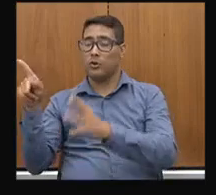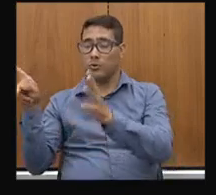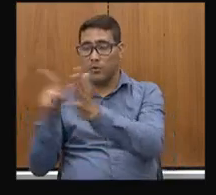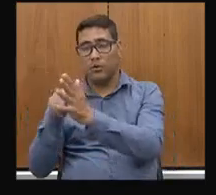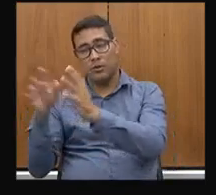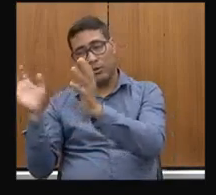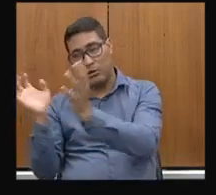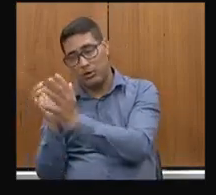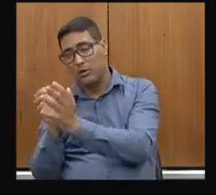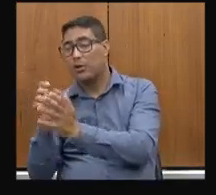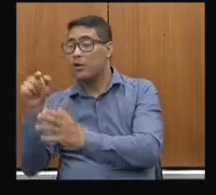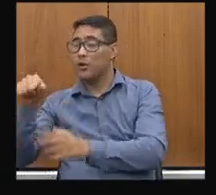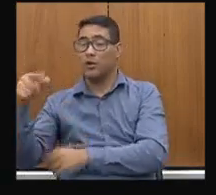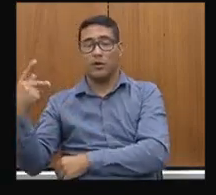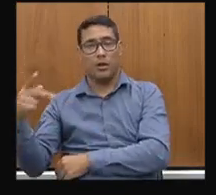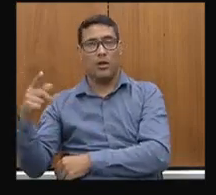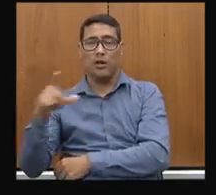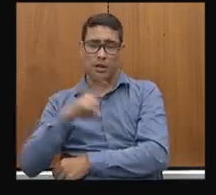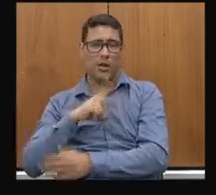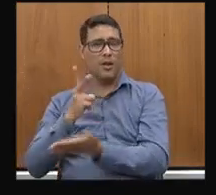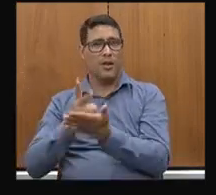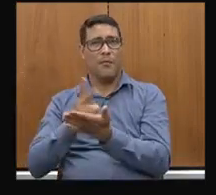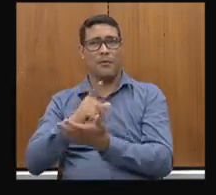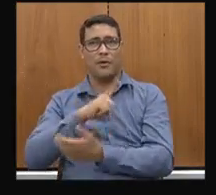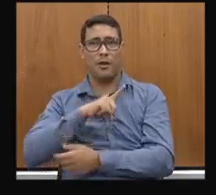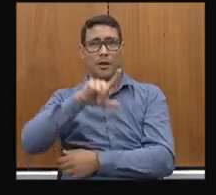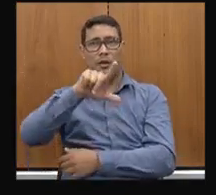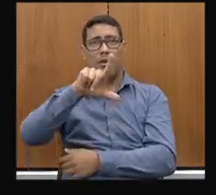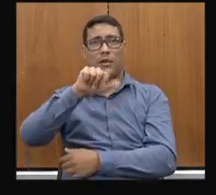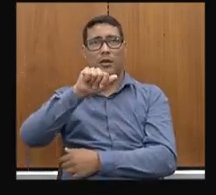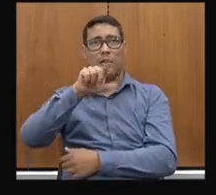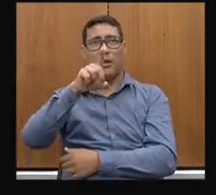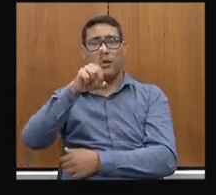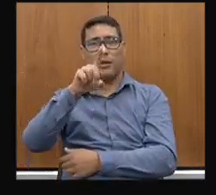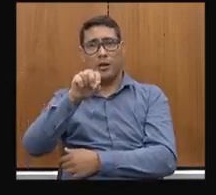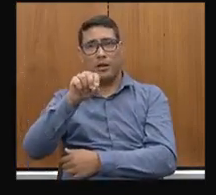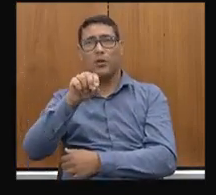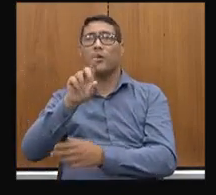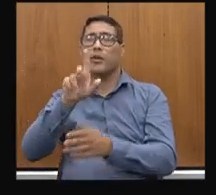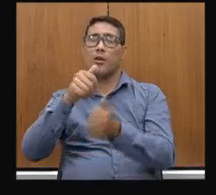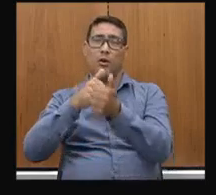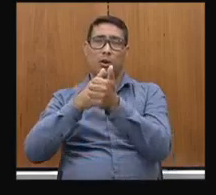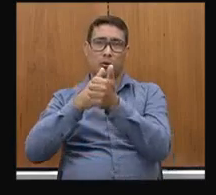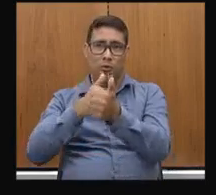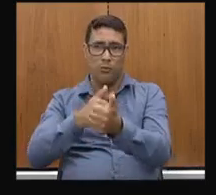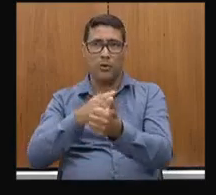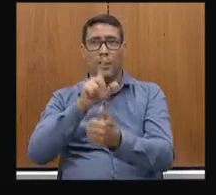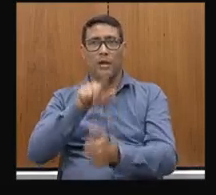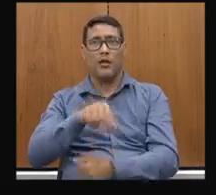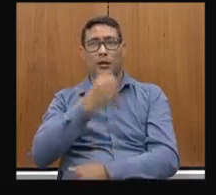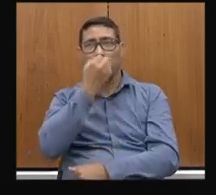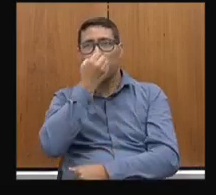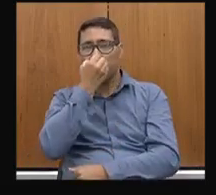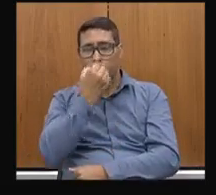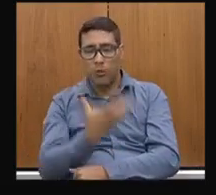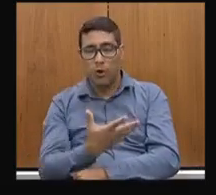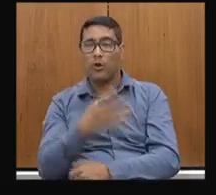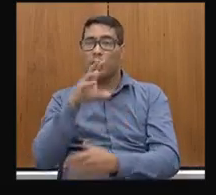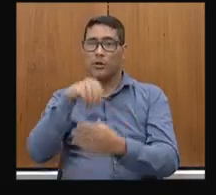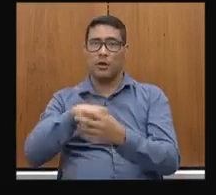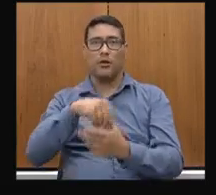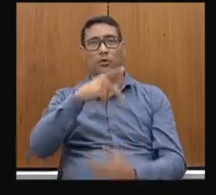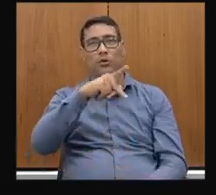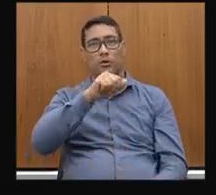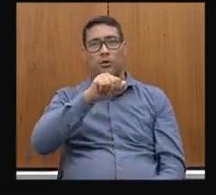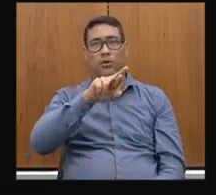diferentemente, porque está fazendo parte daquele governo. Eu, nos tempos que eu acompanhei, e isso é muito bom no parlamento, ter